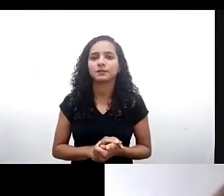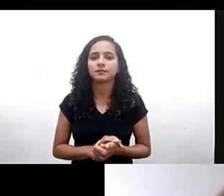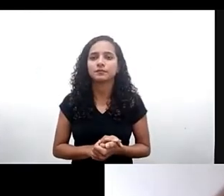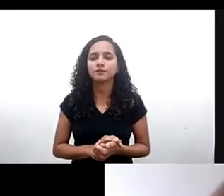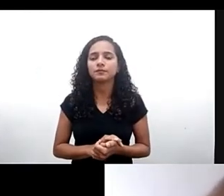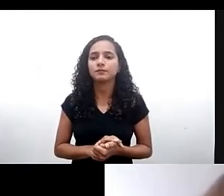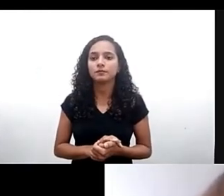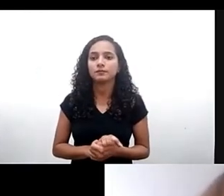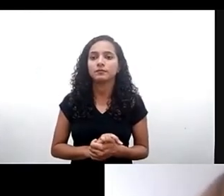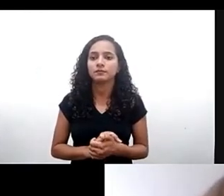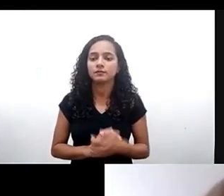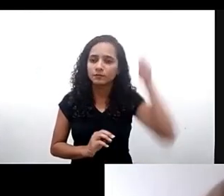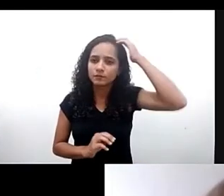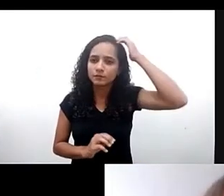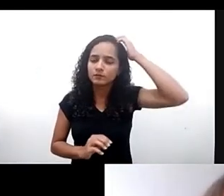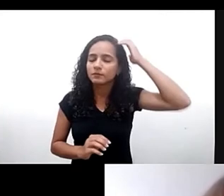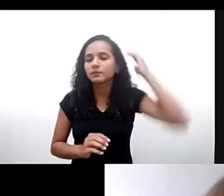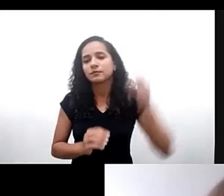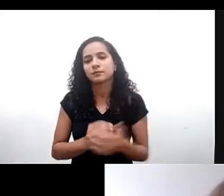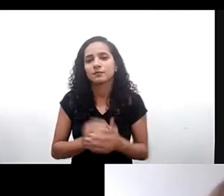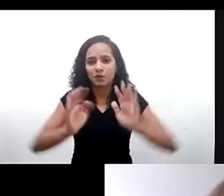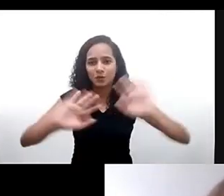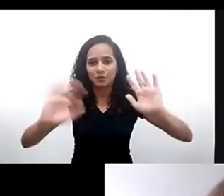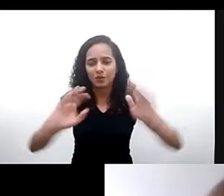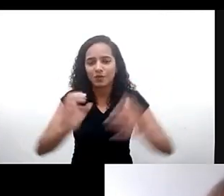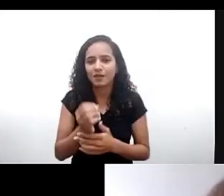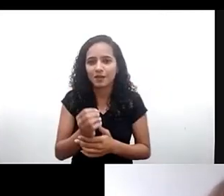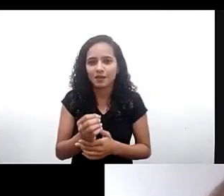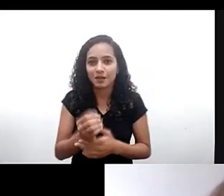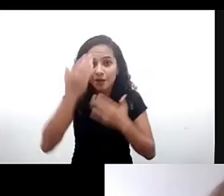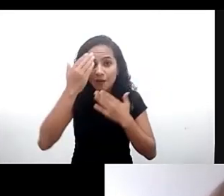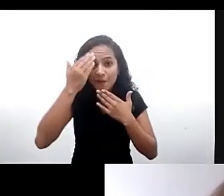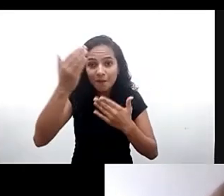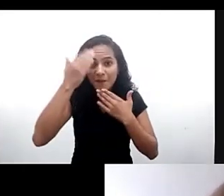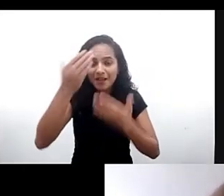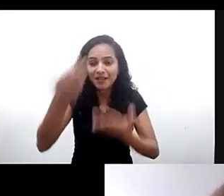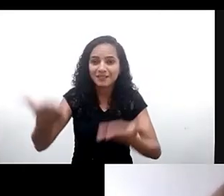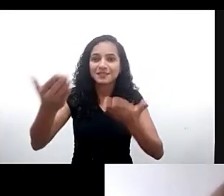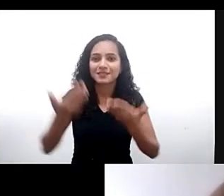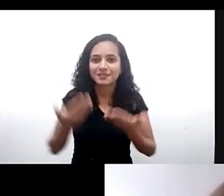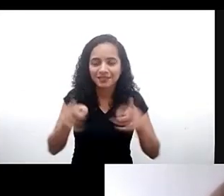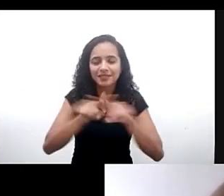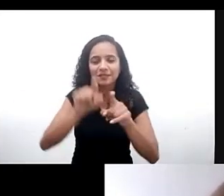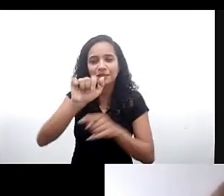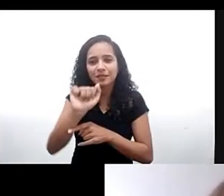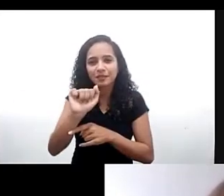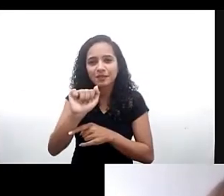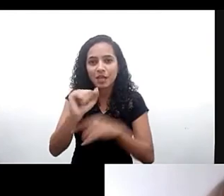Olá a todos muito obrigada pelo convite e a Alana por